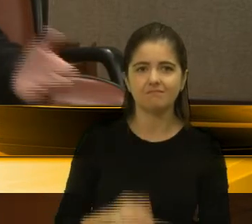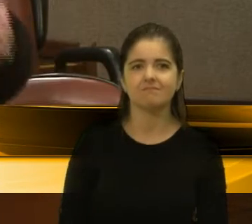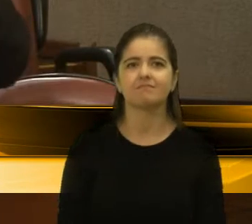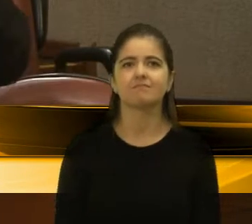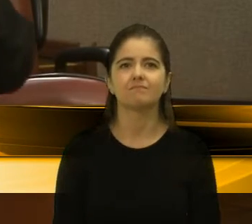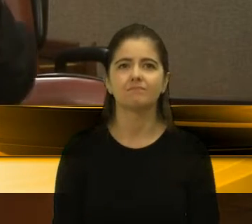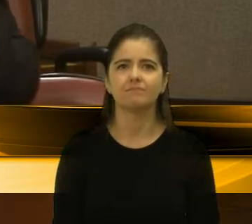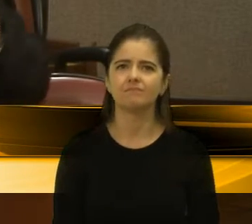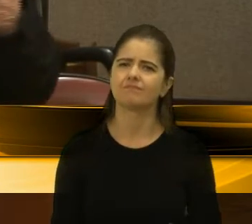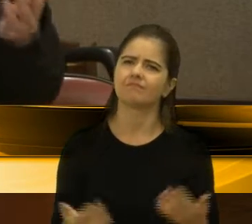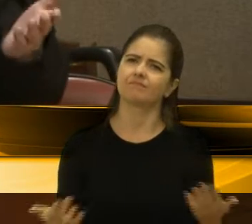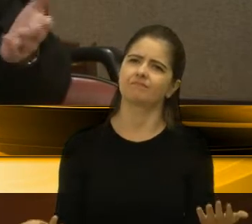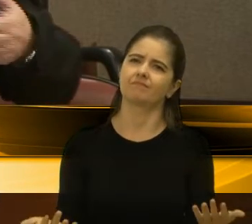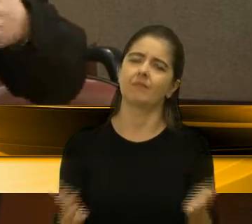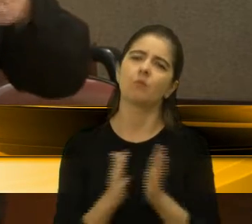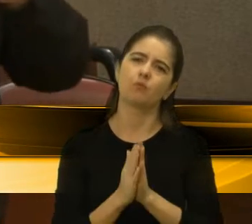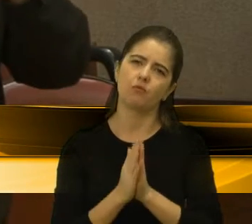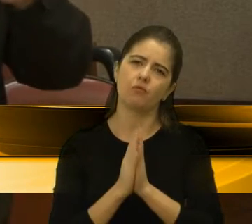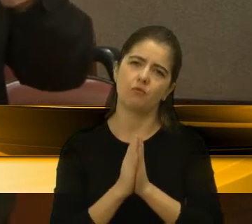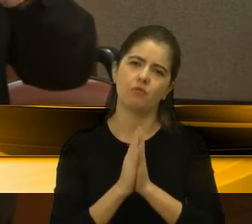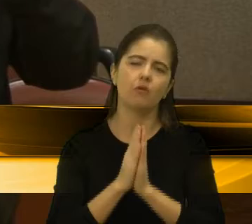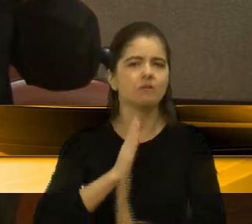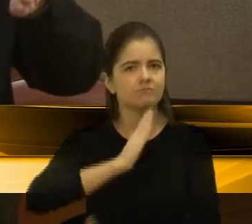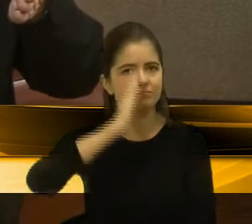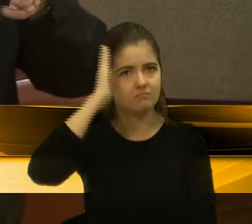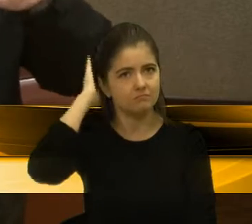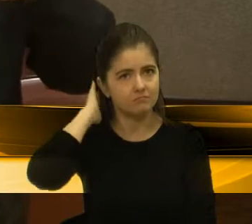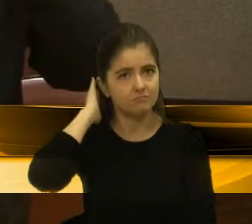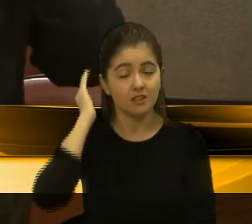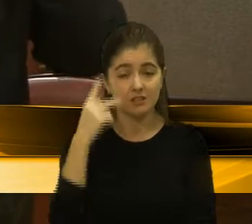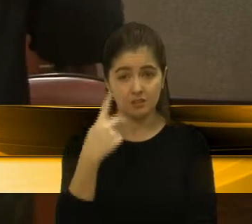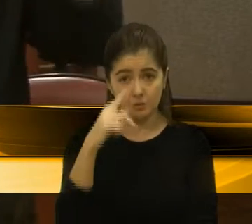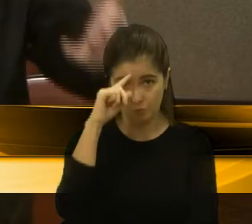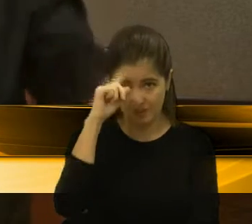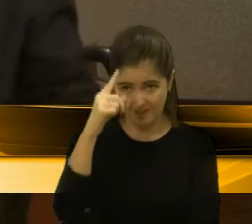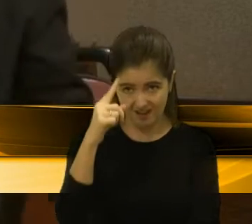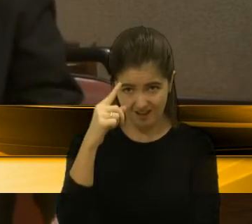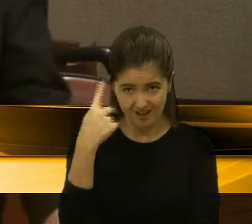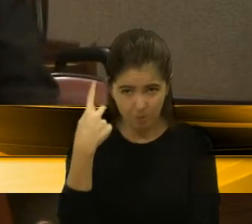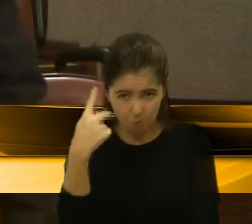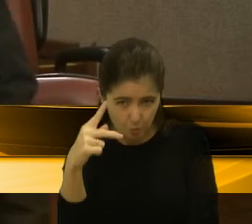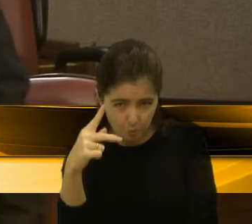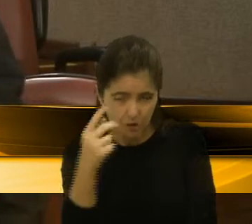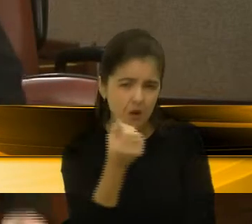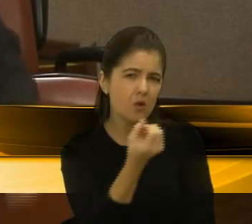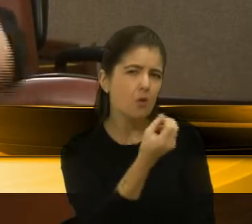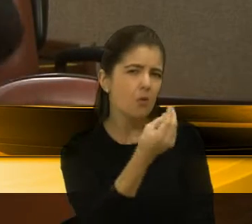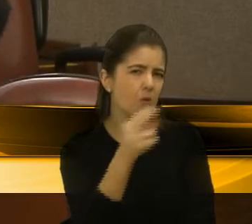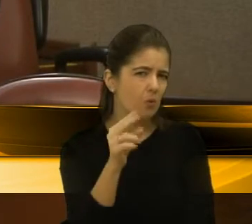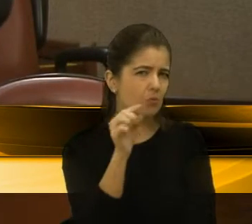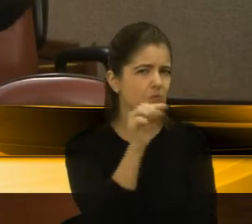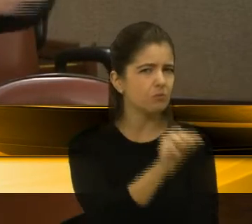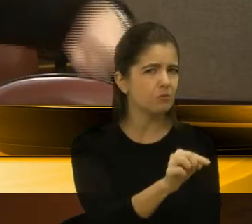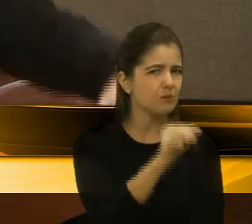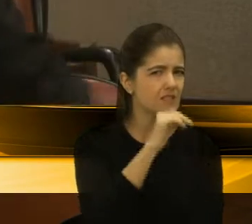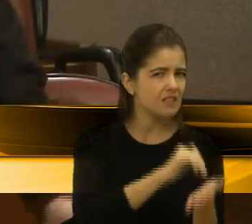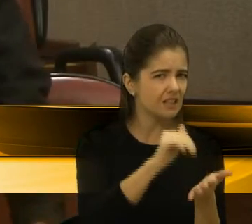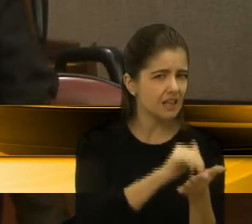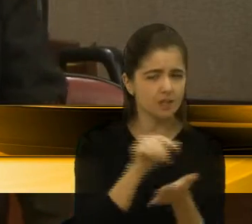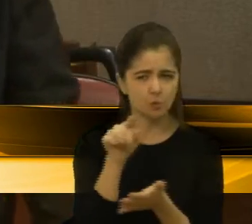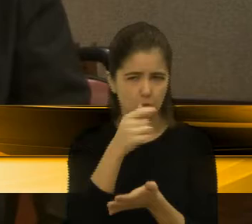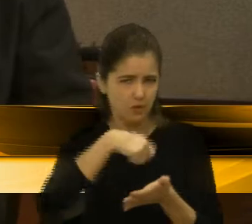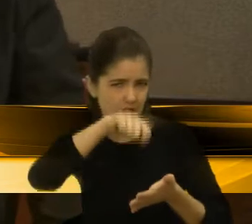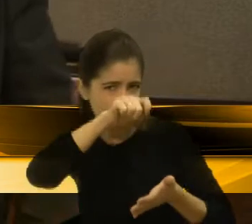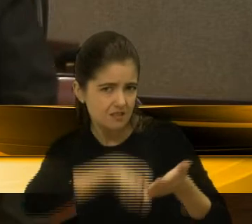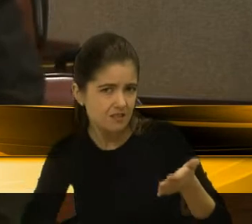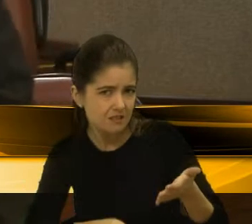O prefeito, por favor, essa ideia veio da sua cabeça? O senhor está assinando